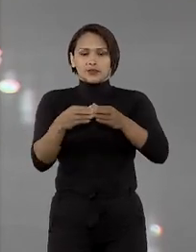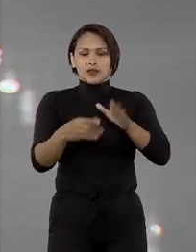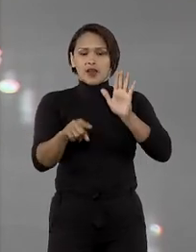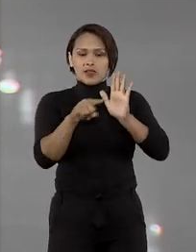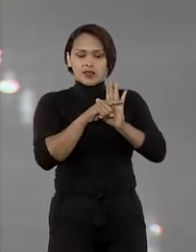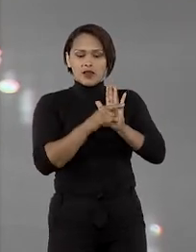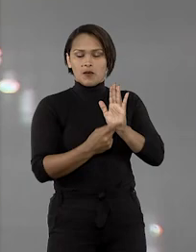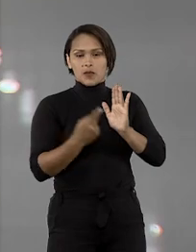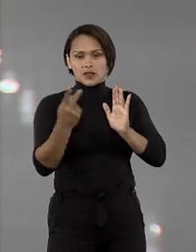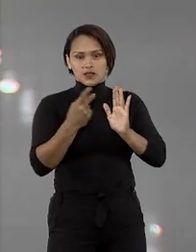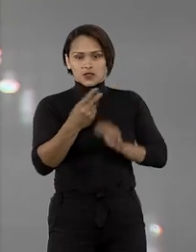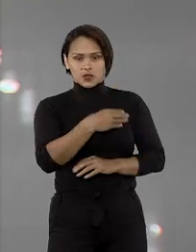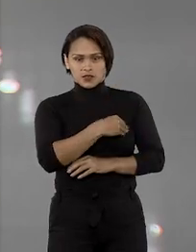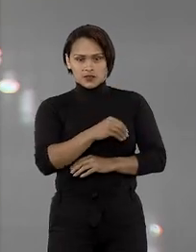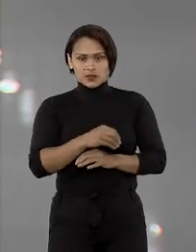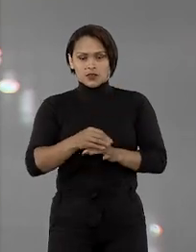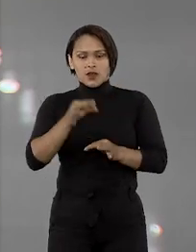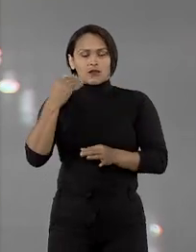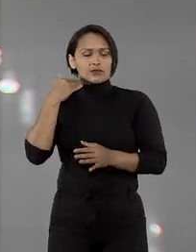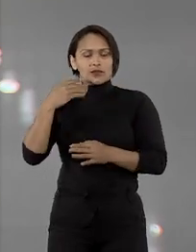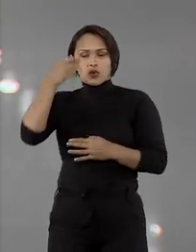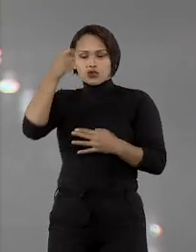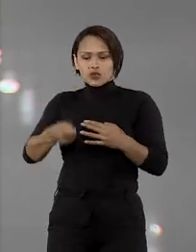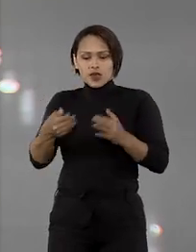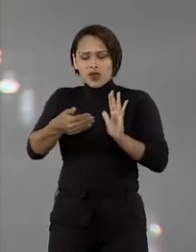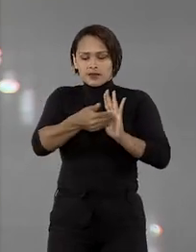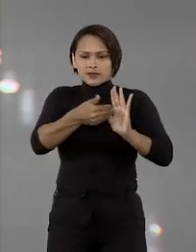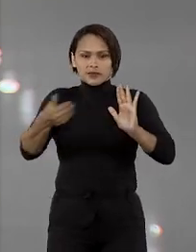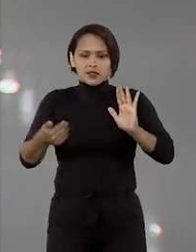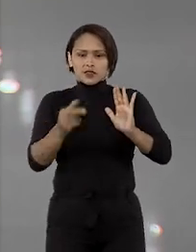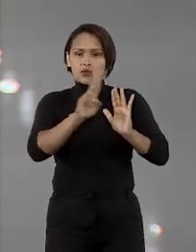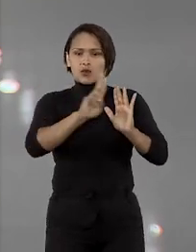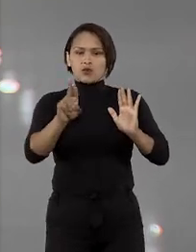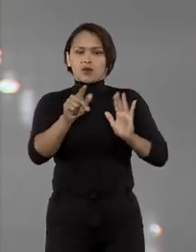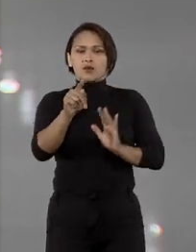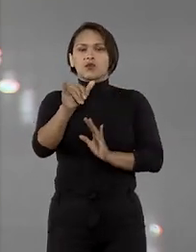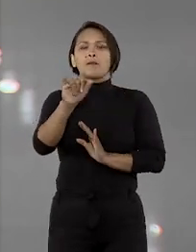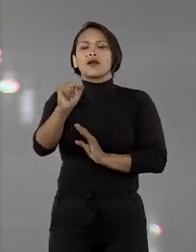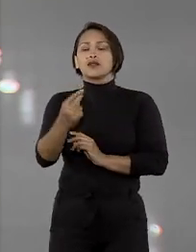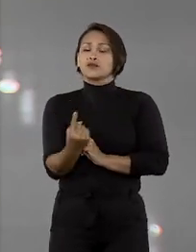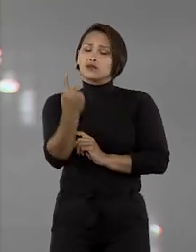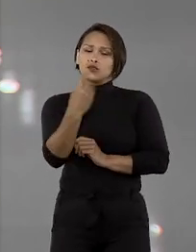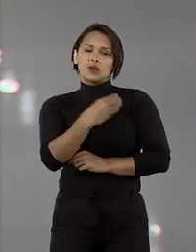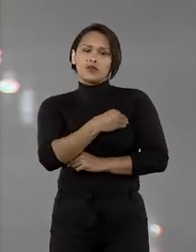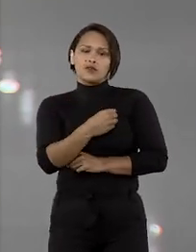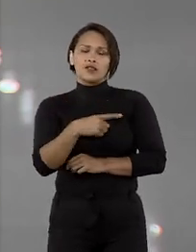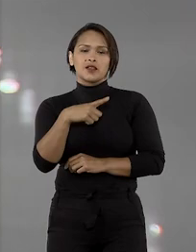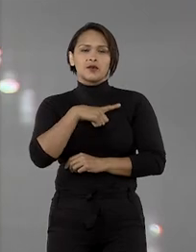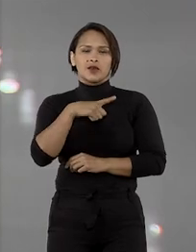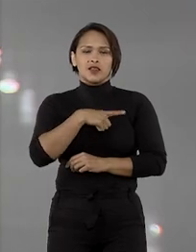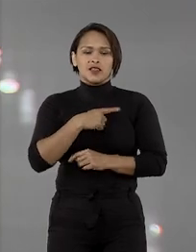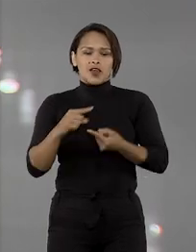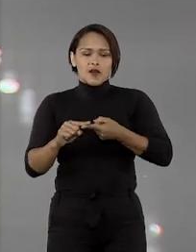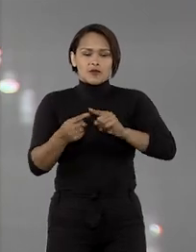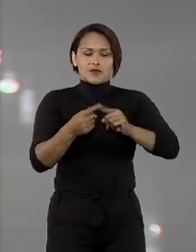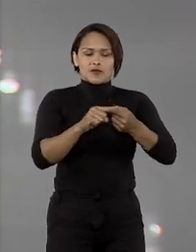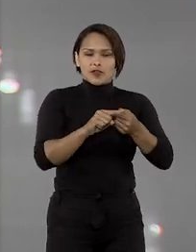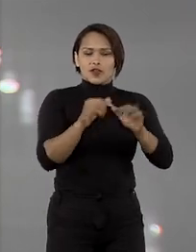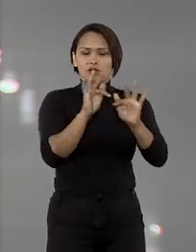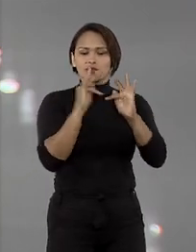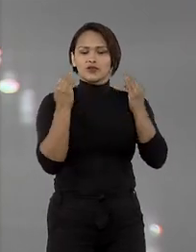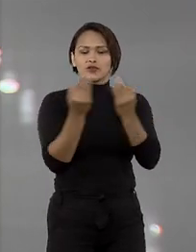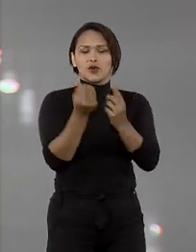ser negativo para as duas filhas, o juiz desconstituiu a paternidade apenas de uma delas, por entender a existência de vínculo